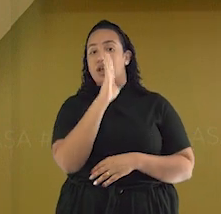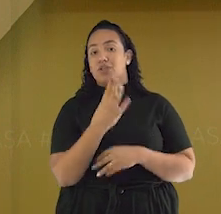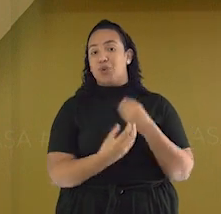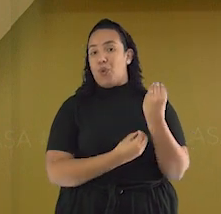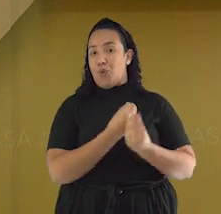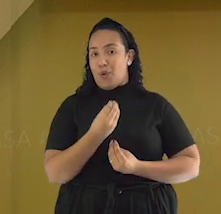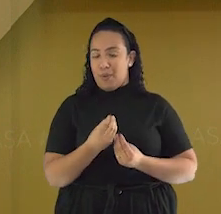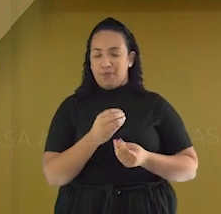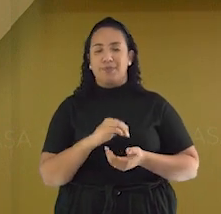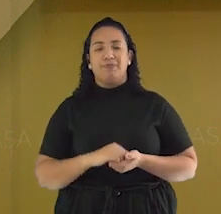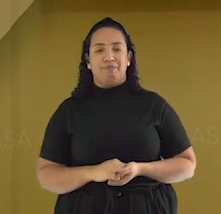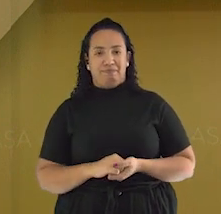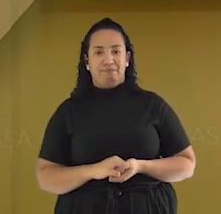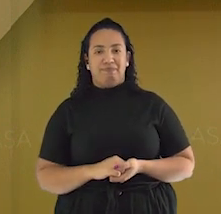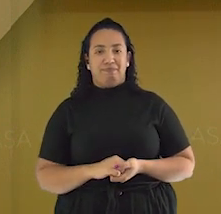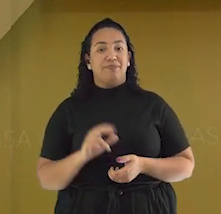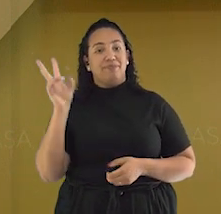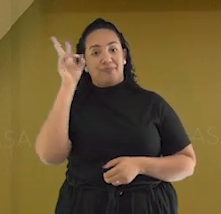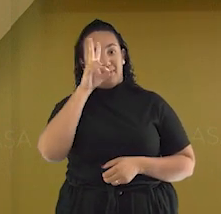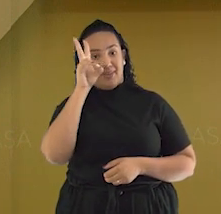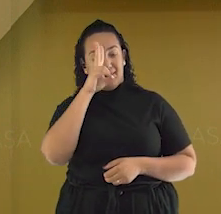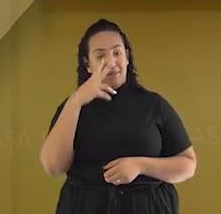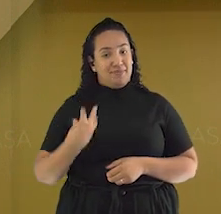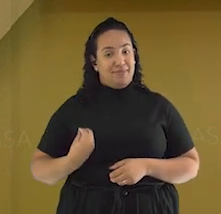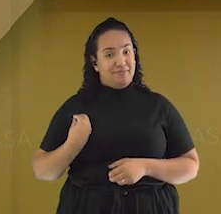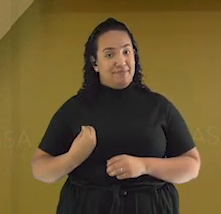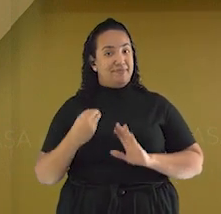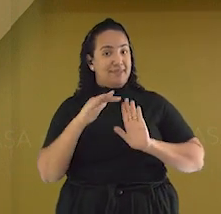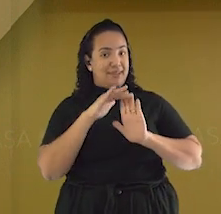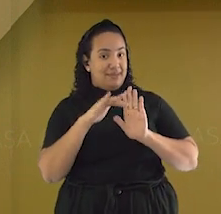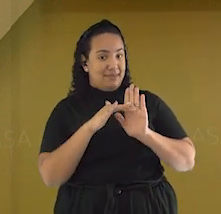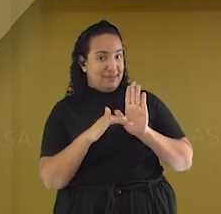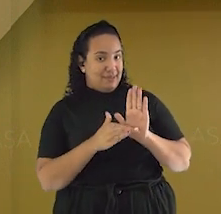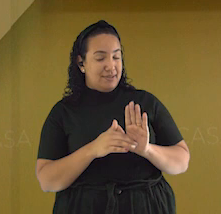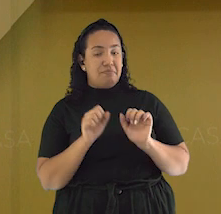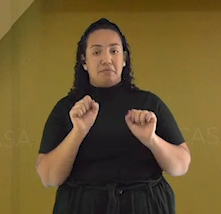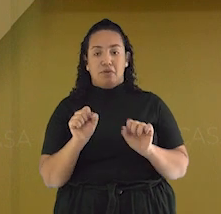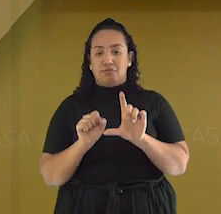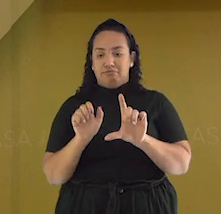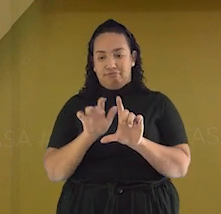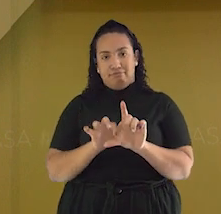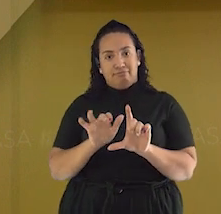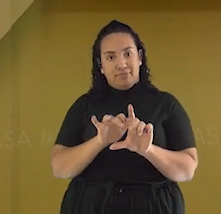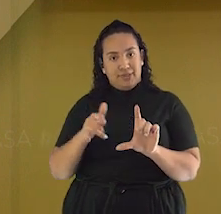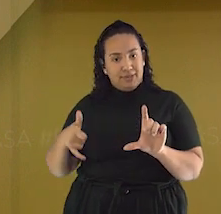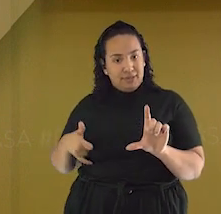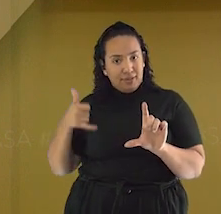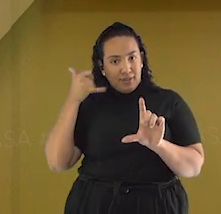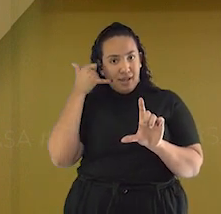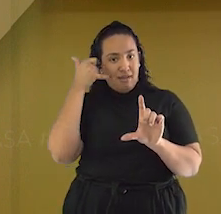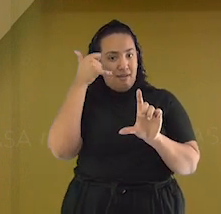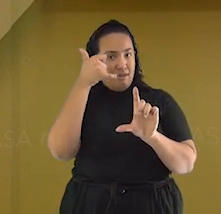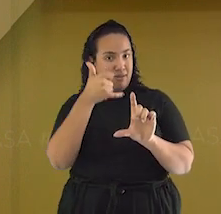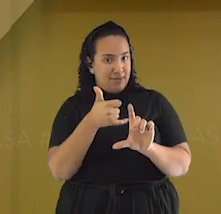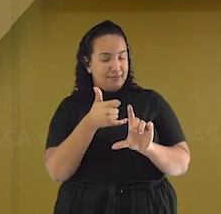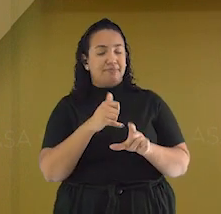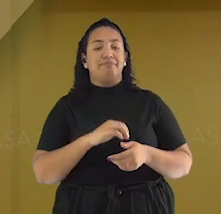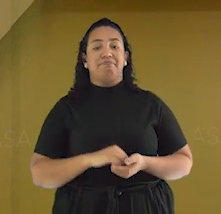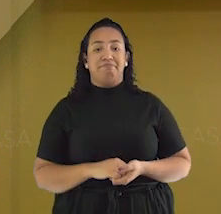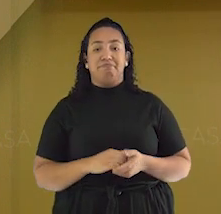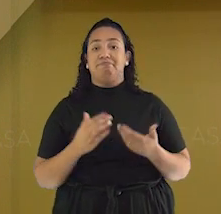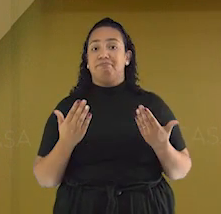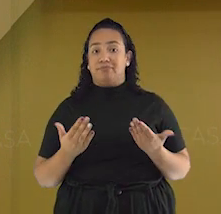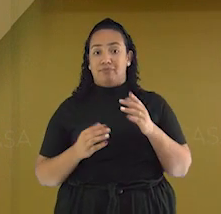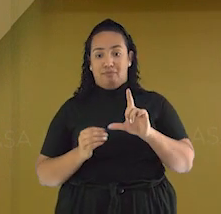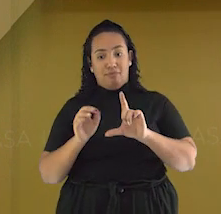Não se esqueçam de registrar presença com a gente. Ela pode ser marcada pelo QR Code que está na sua tela. Então, aponte a câmera do seu